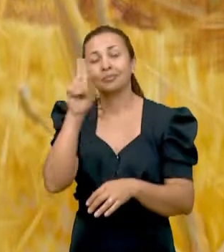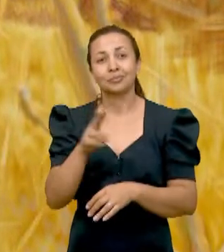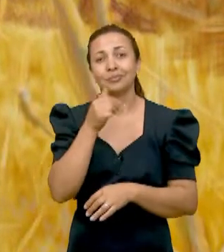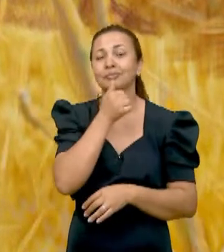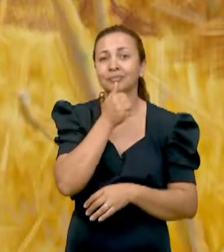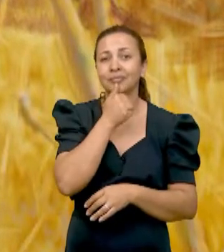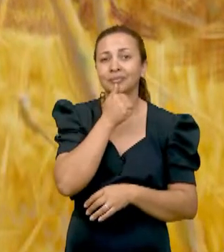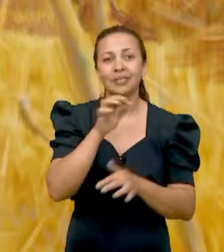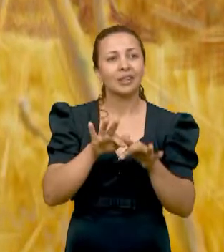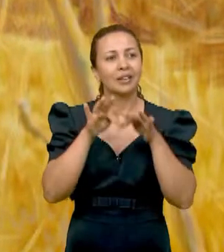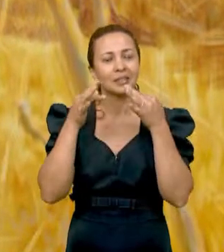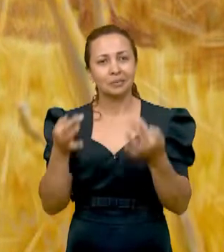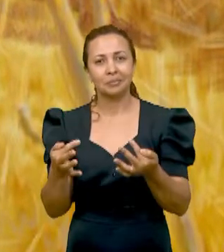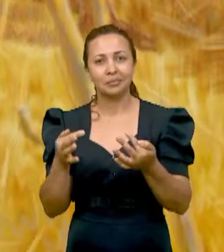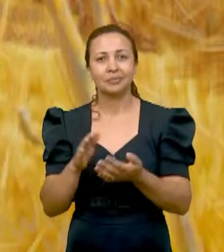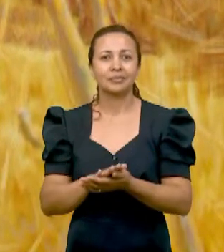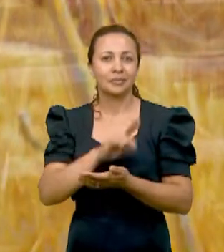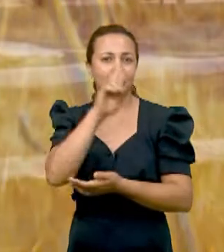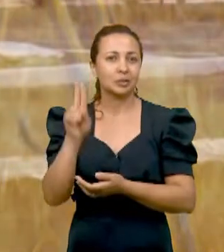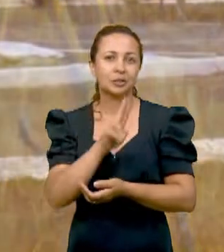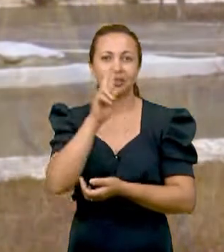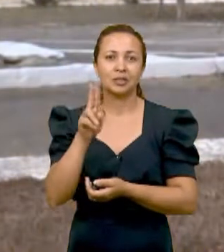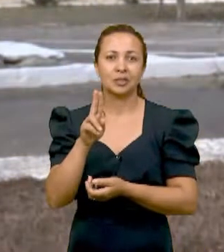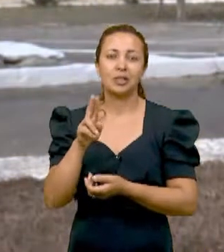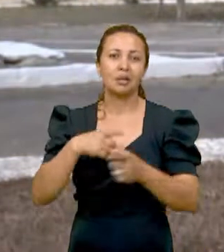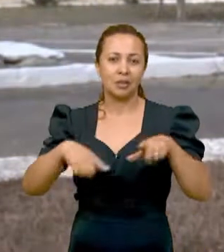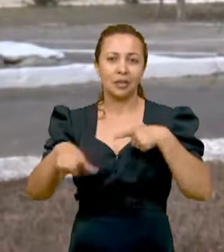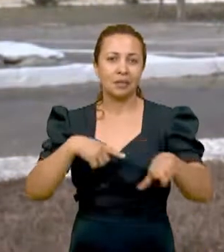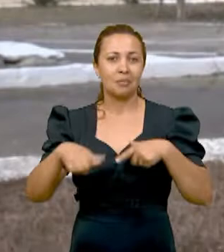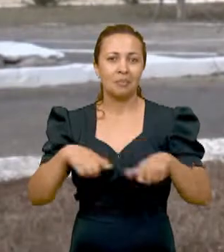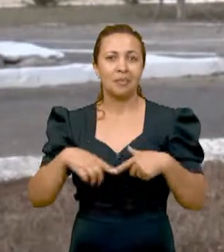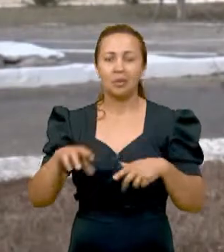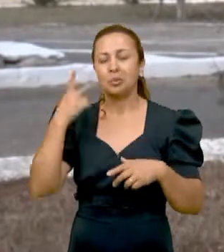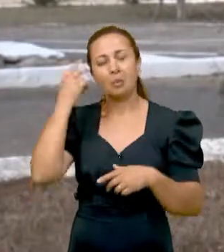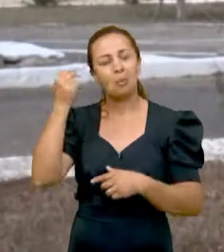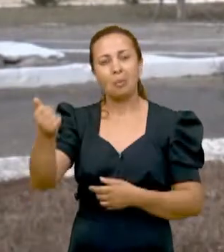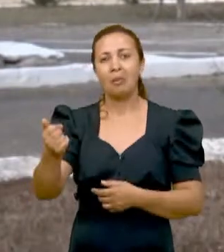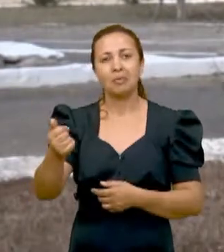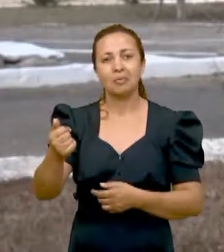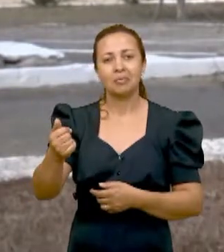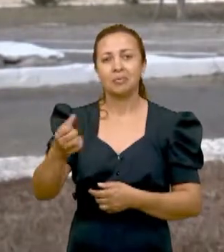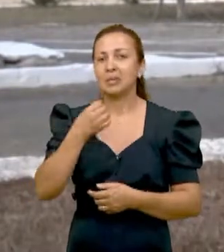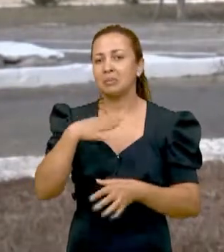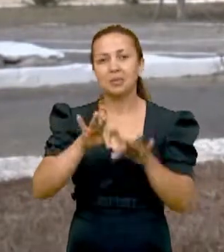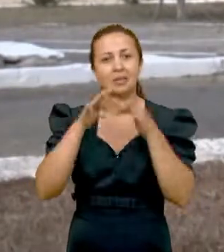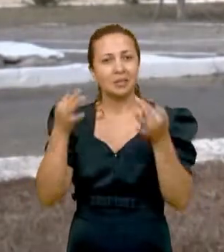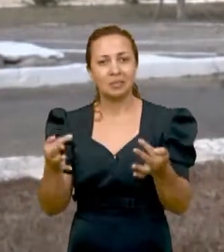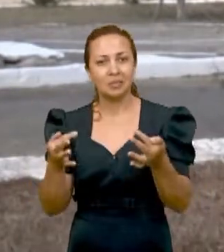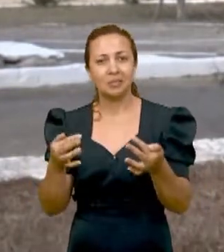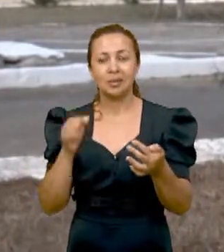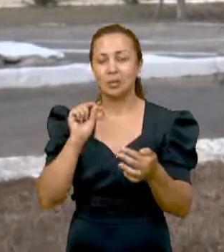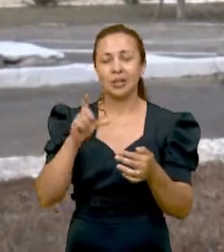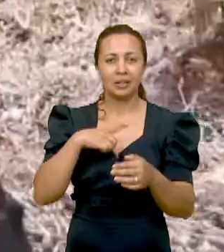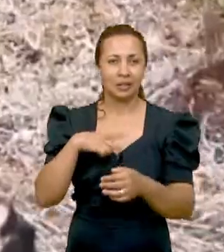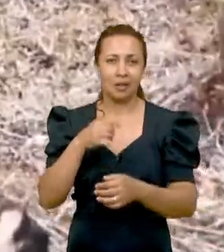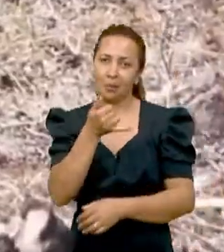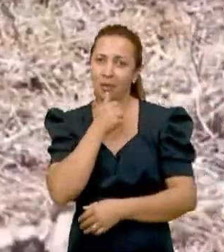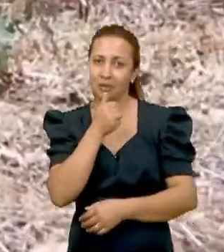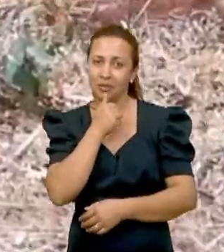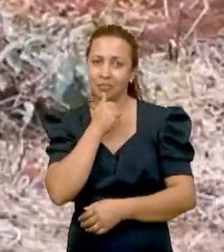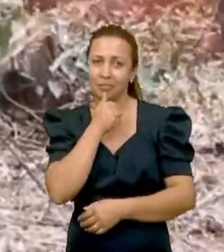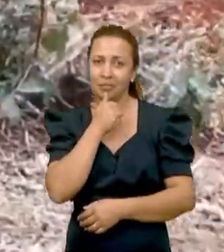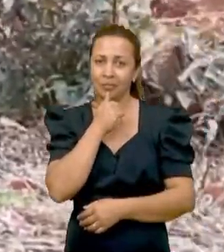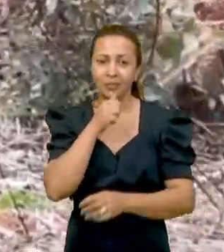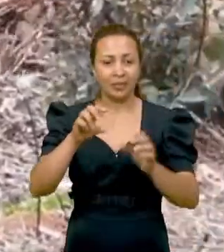né? E era para lembrar, né? Para confraternizar também, mas lembrar que só existia um Deus. Eram